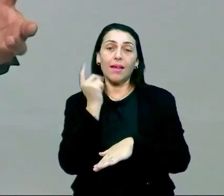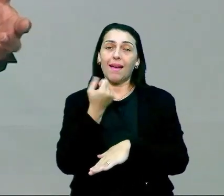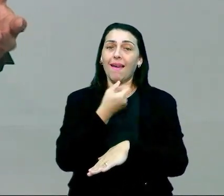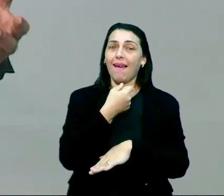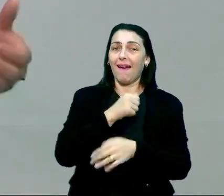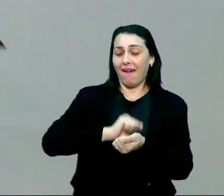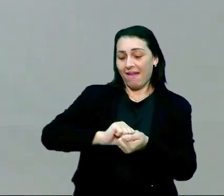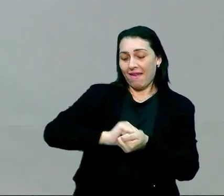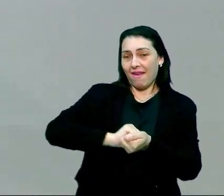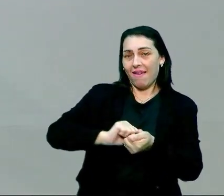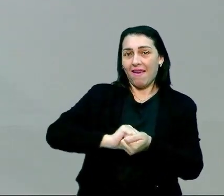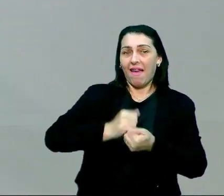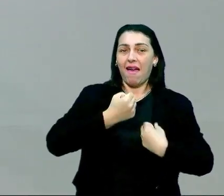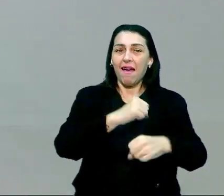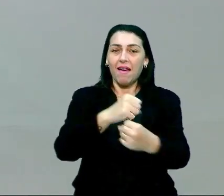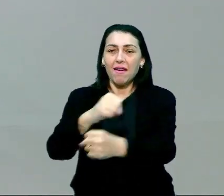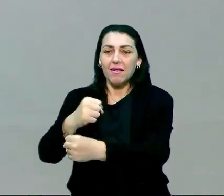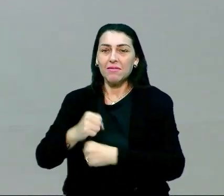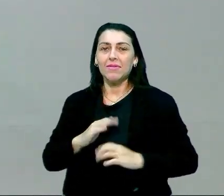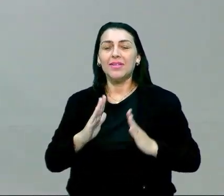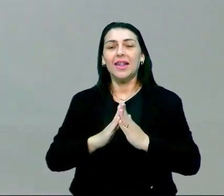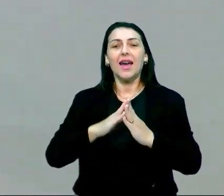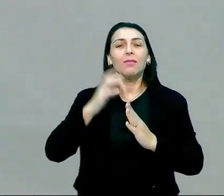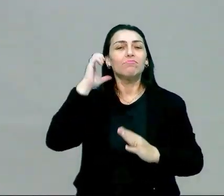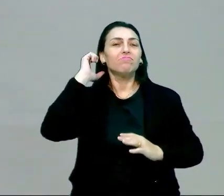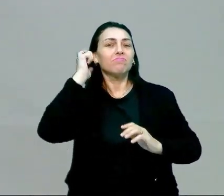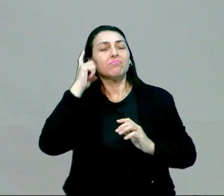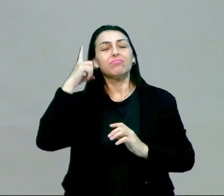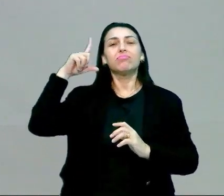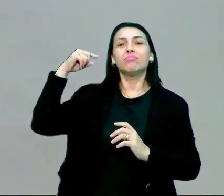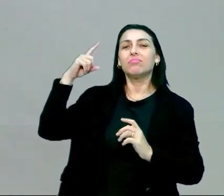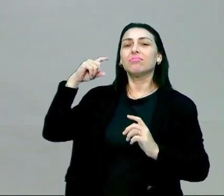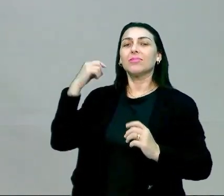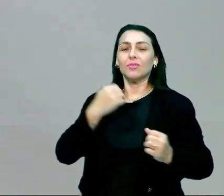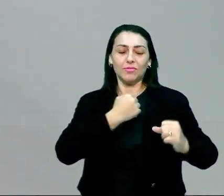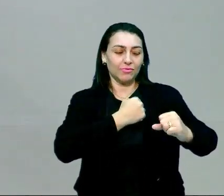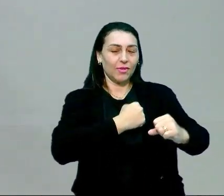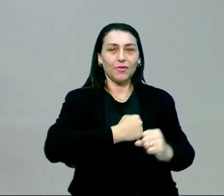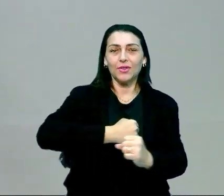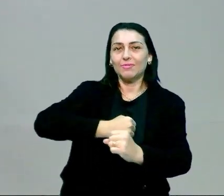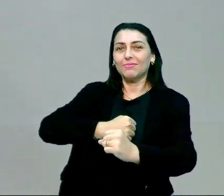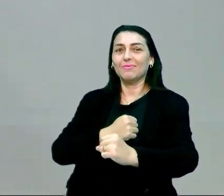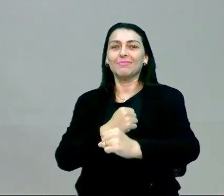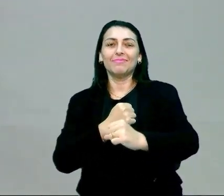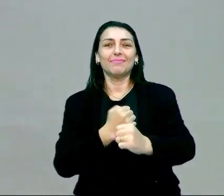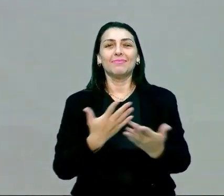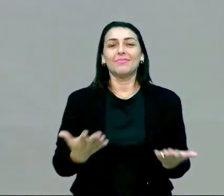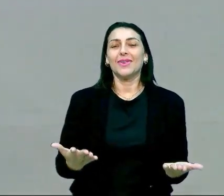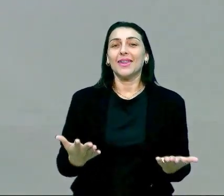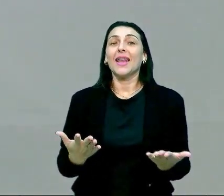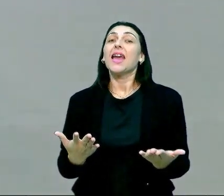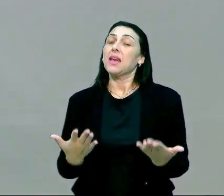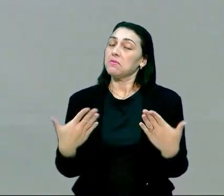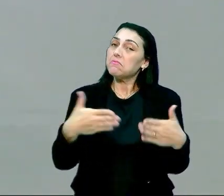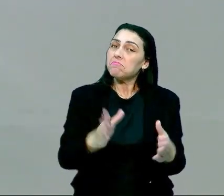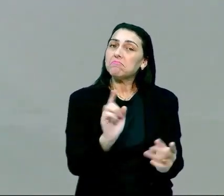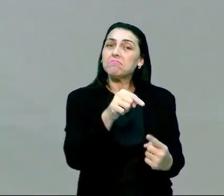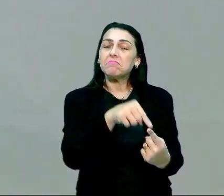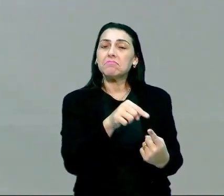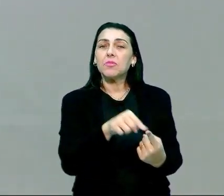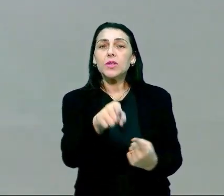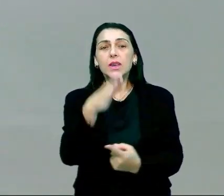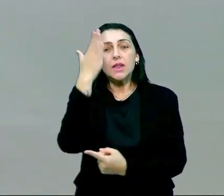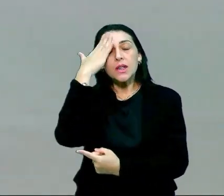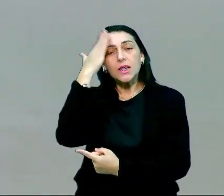lavando a roupa, arrumando a casa. Bota um solar e vai só... Eu vou varrendo. Então, é esse direcionamento. Você